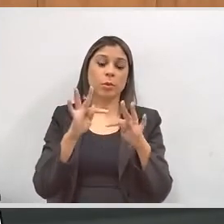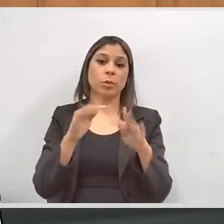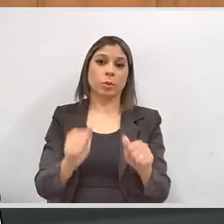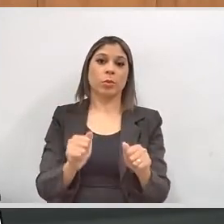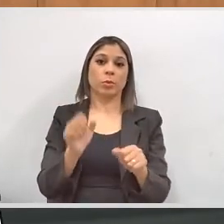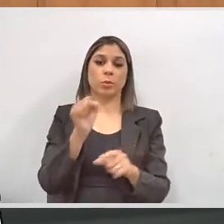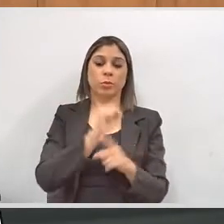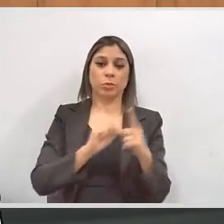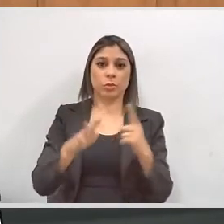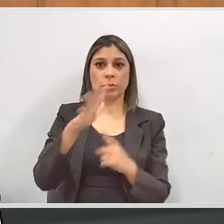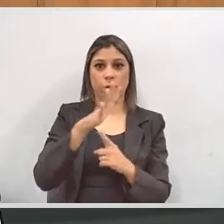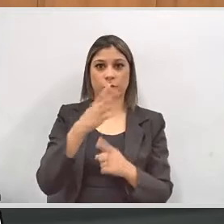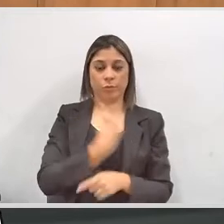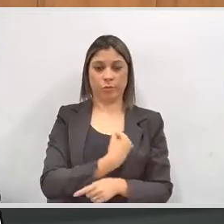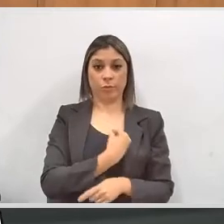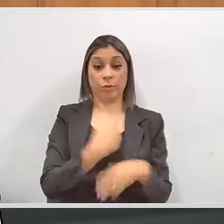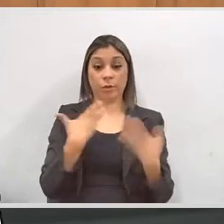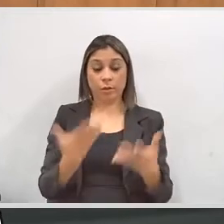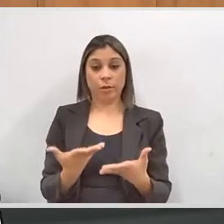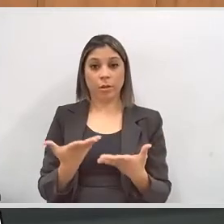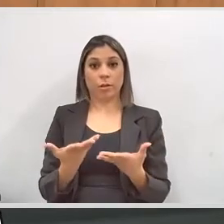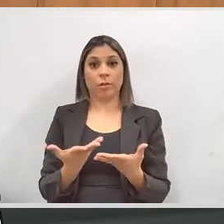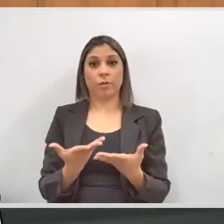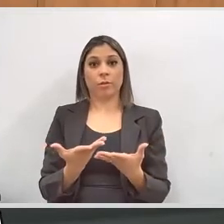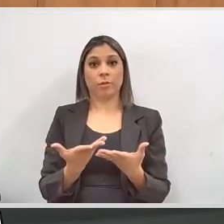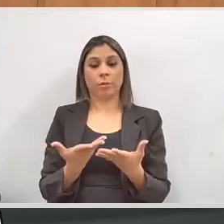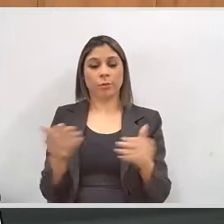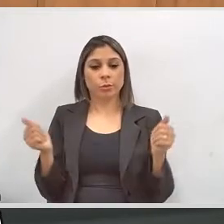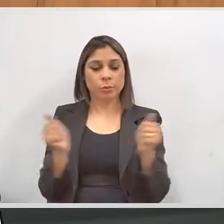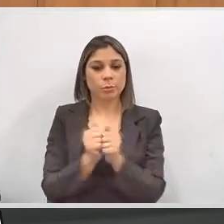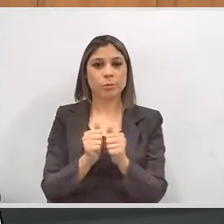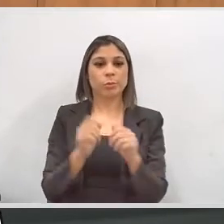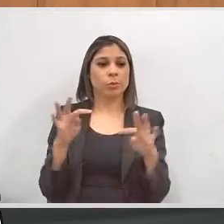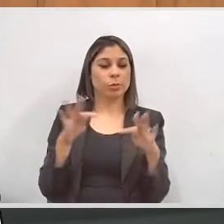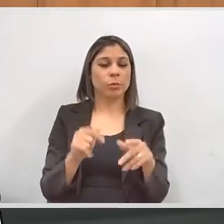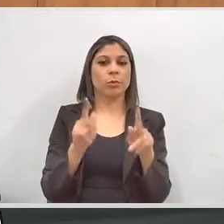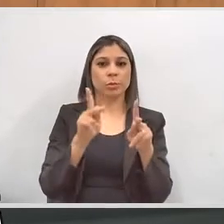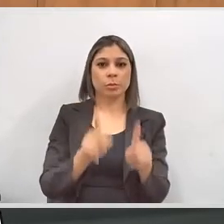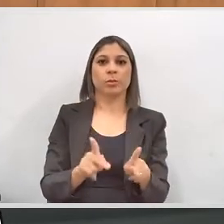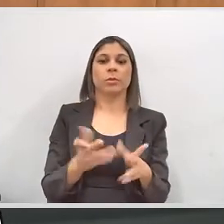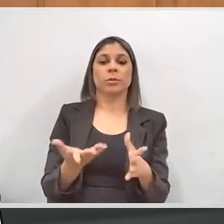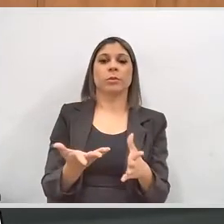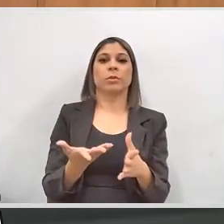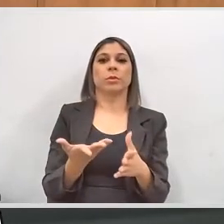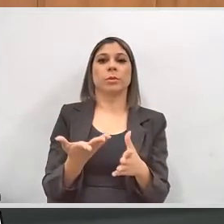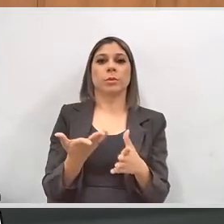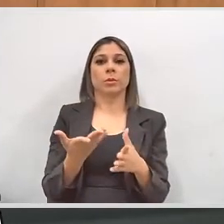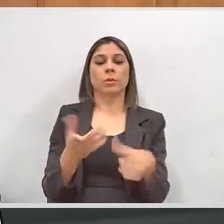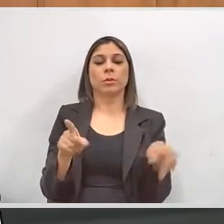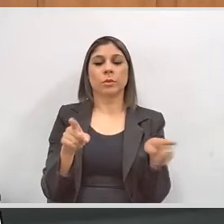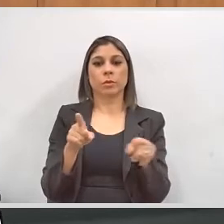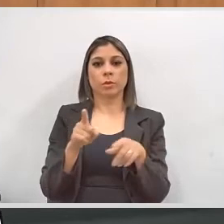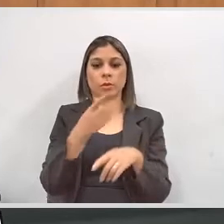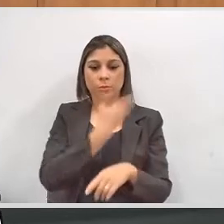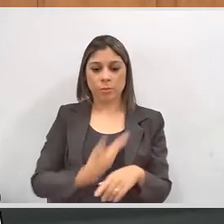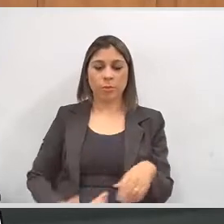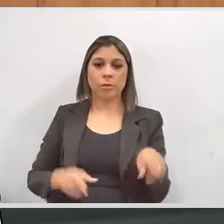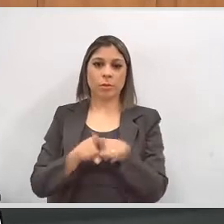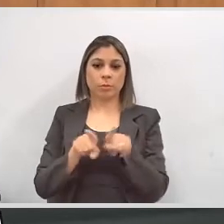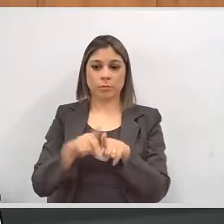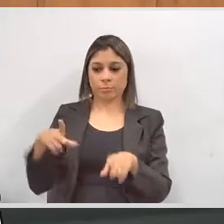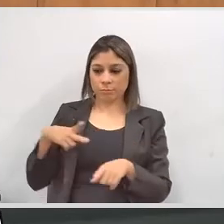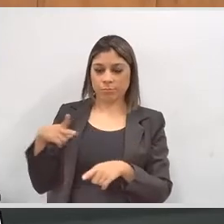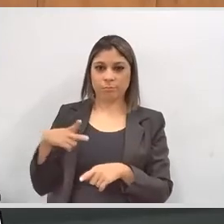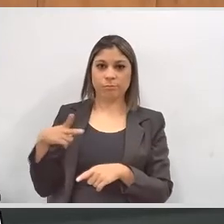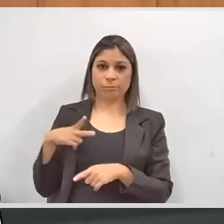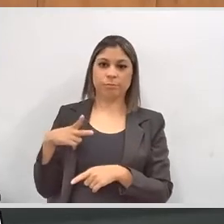por toda a sociedade e, naquele dia, pelo eleitor. Portanto, a união de esforço de todos os segmentos do poder público e também do particular, porque há